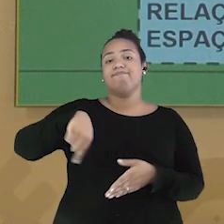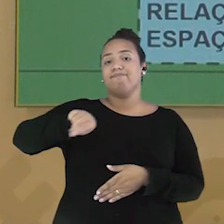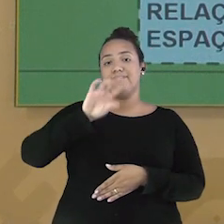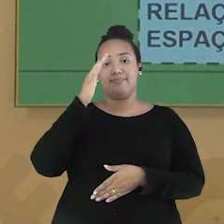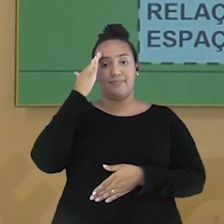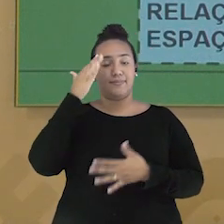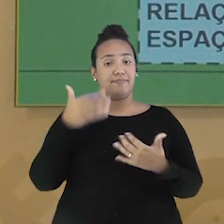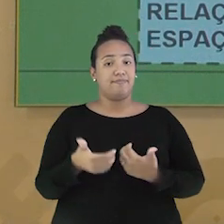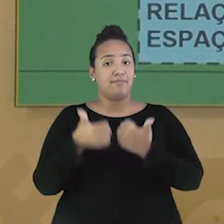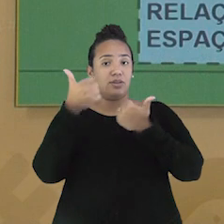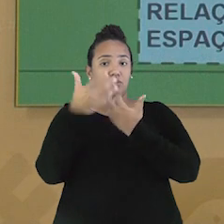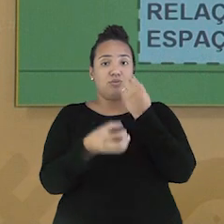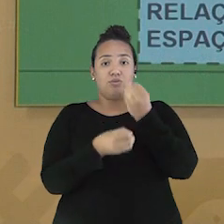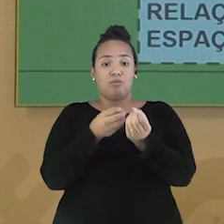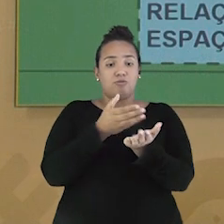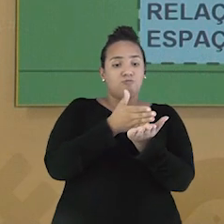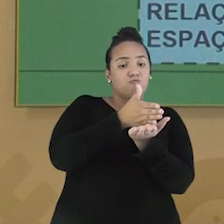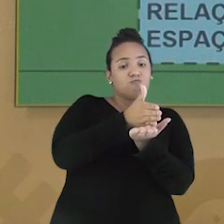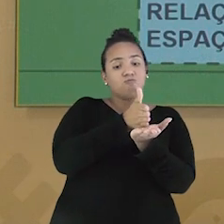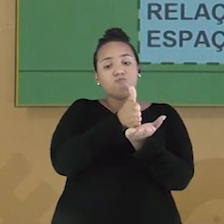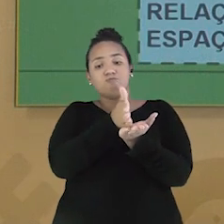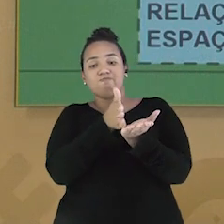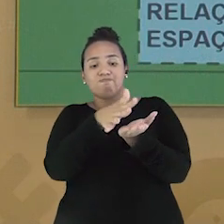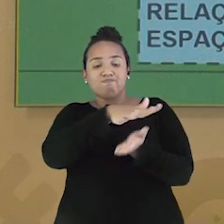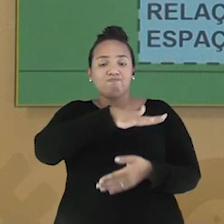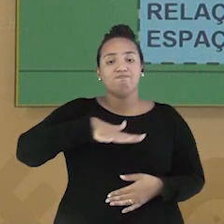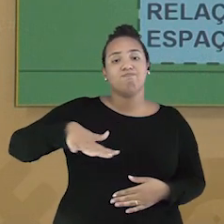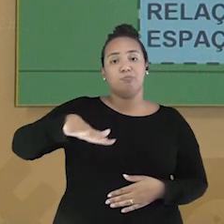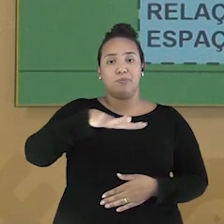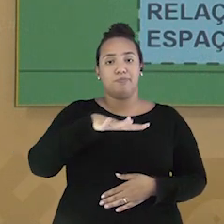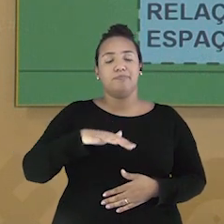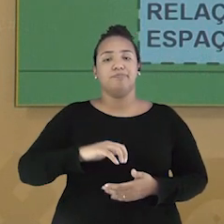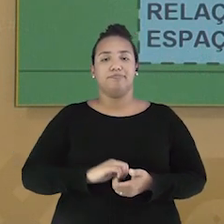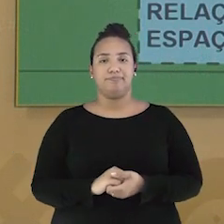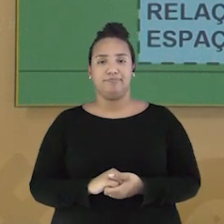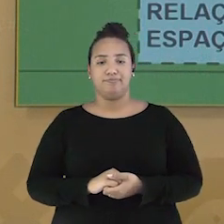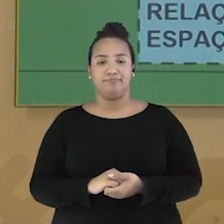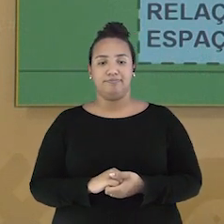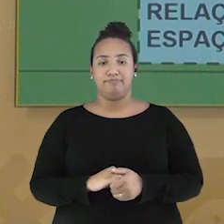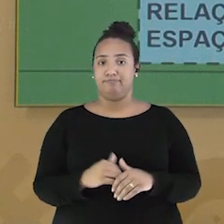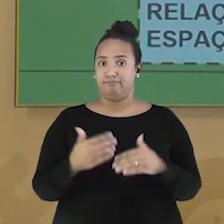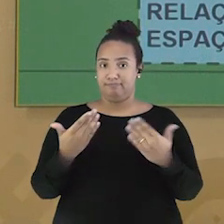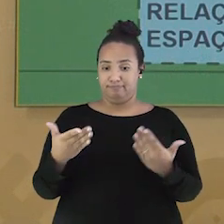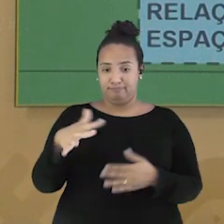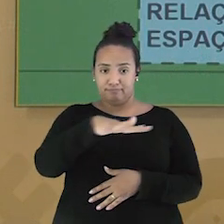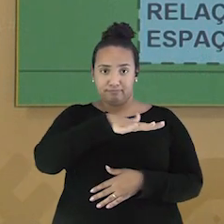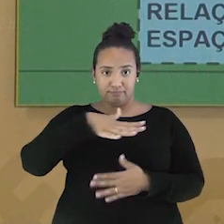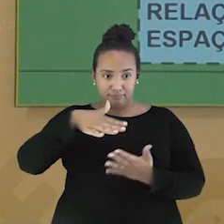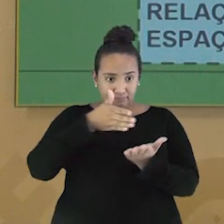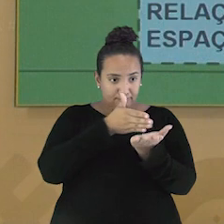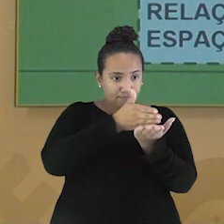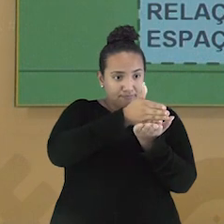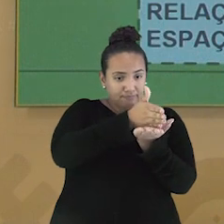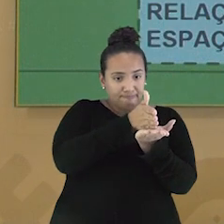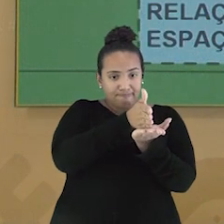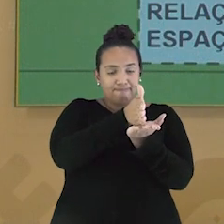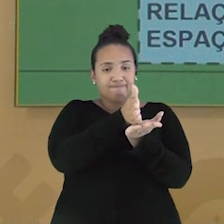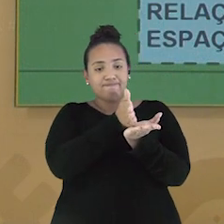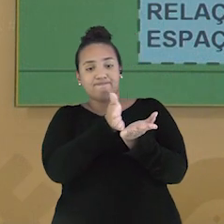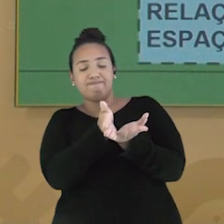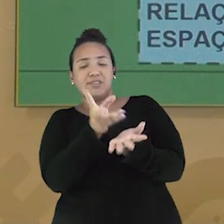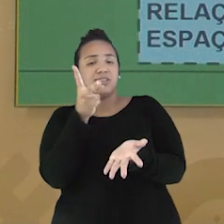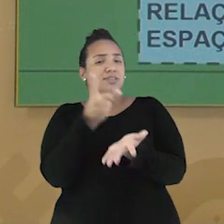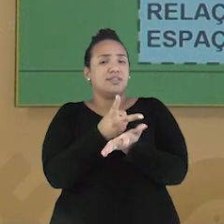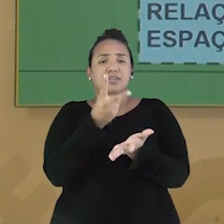importância da orientação e localização no espaço geográfico, então. A orientação sempre esteve presente no